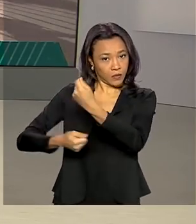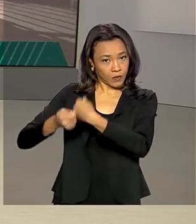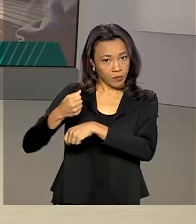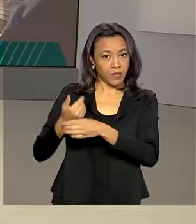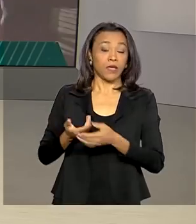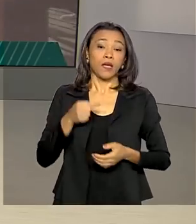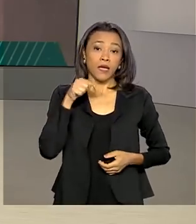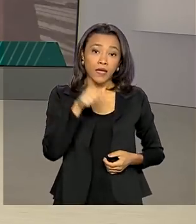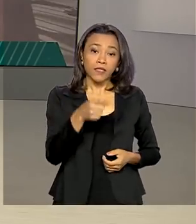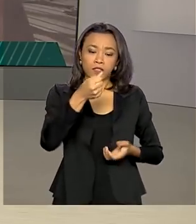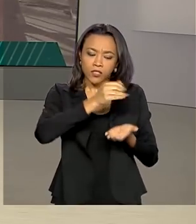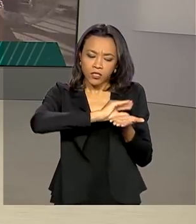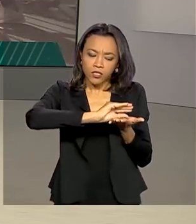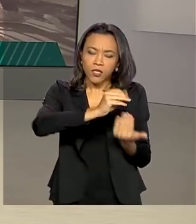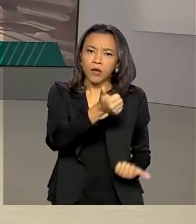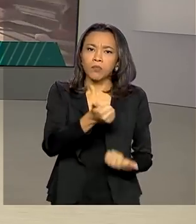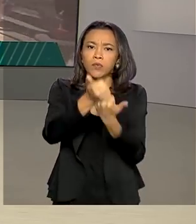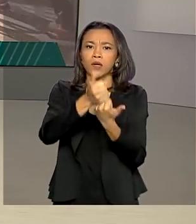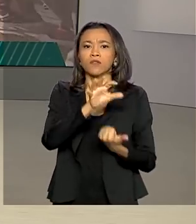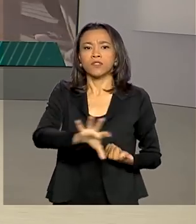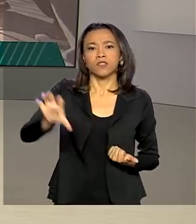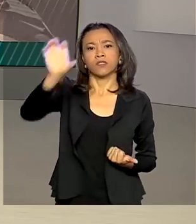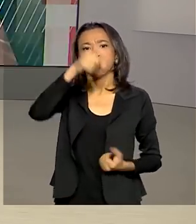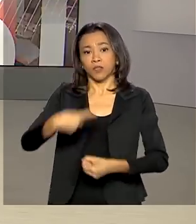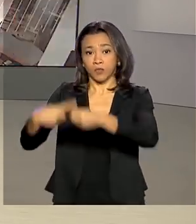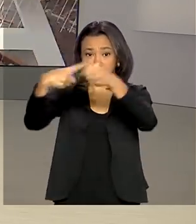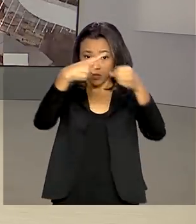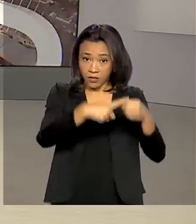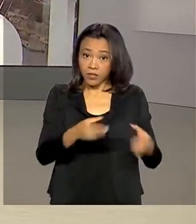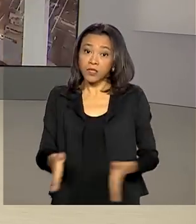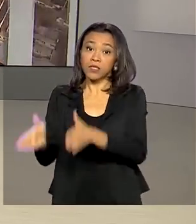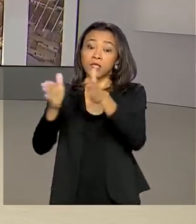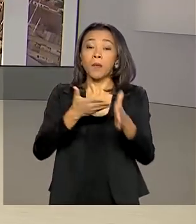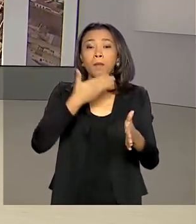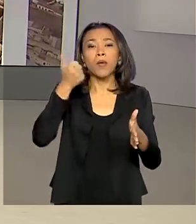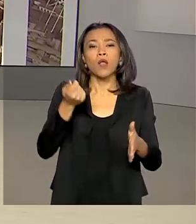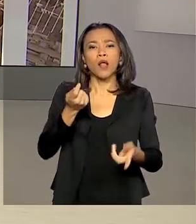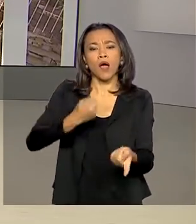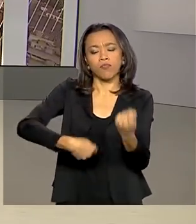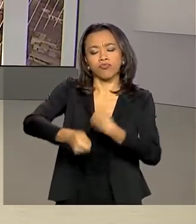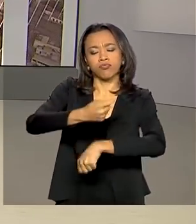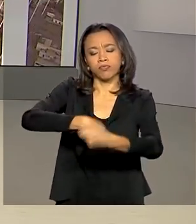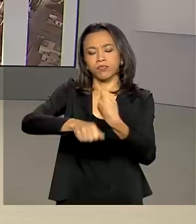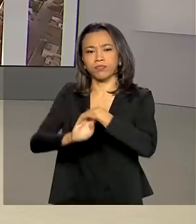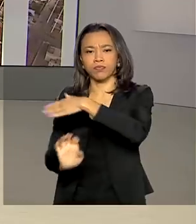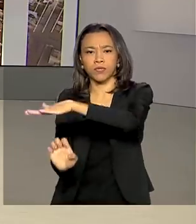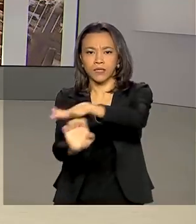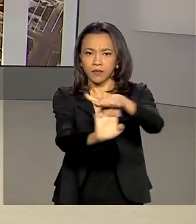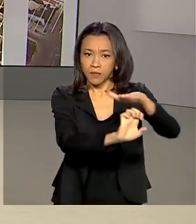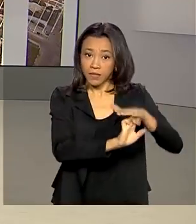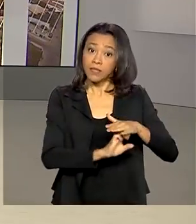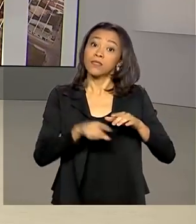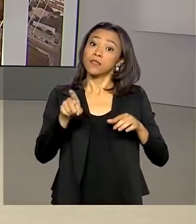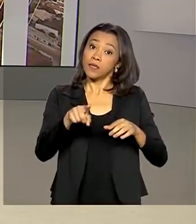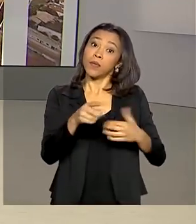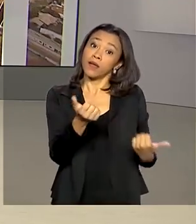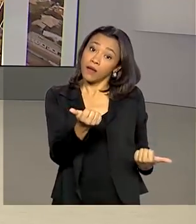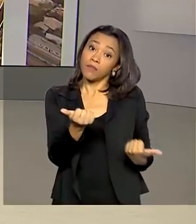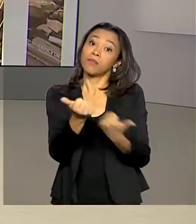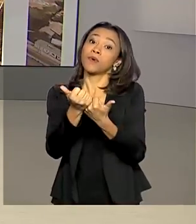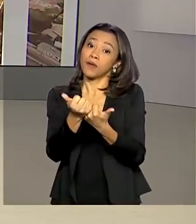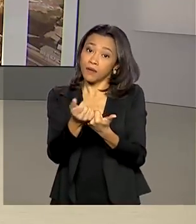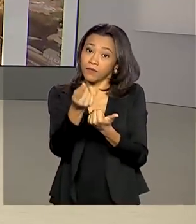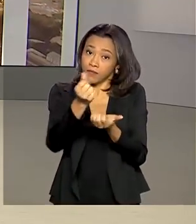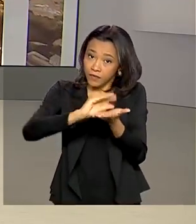recursos para socorrer estados e municípios, melhorar o fluxo de caixa das empresas, além de benefícios que vão direto para o